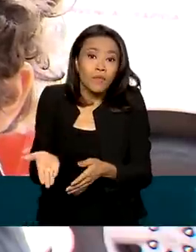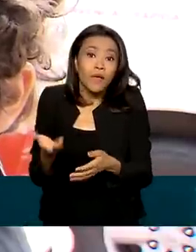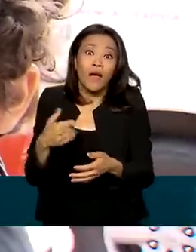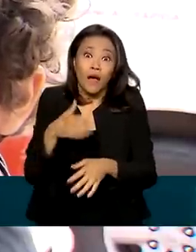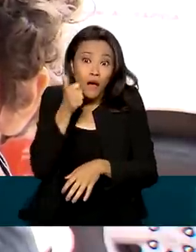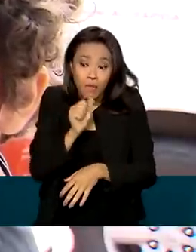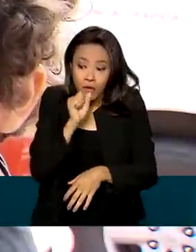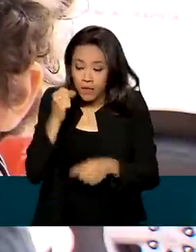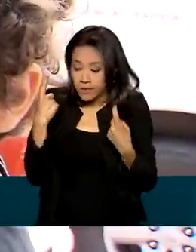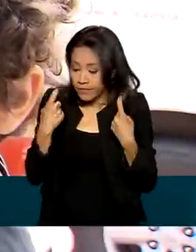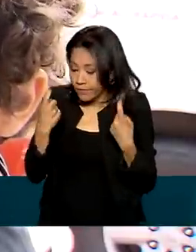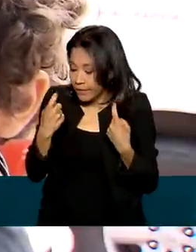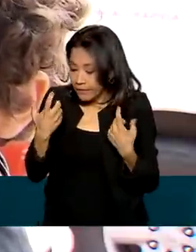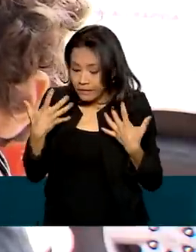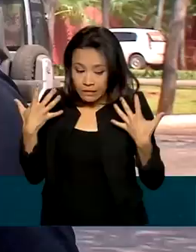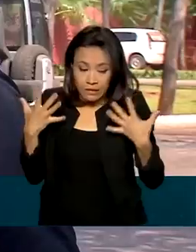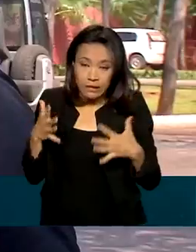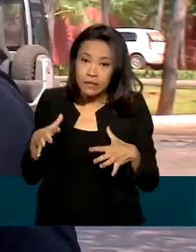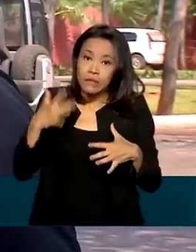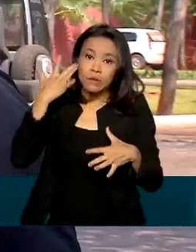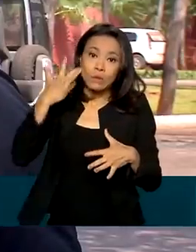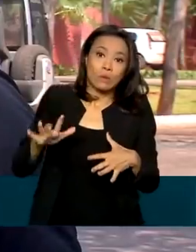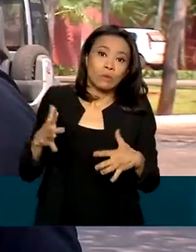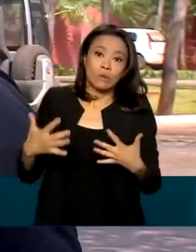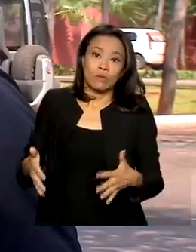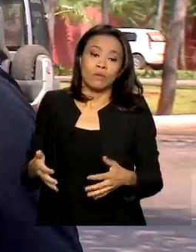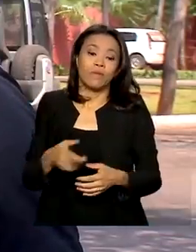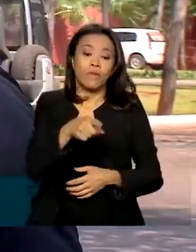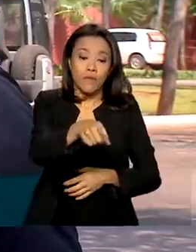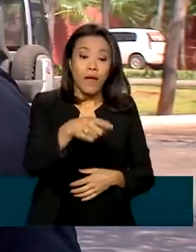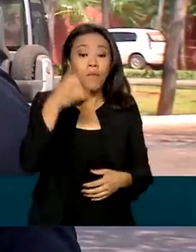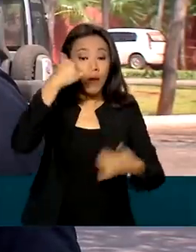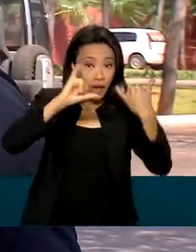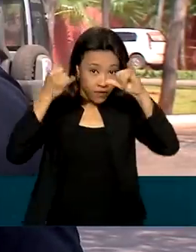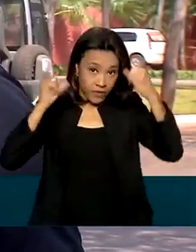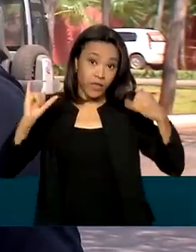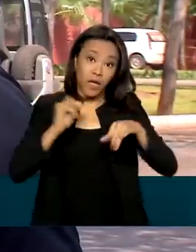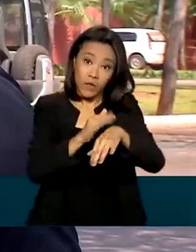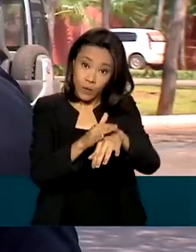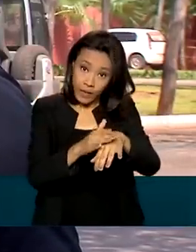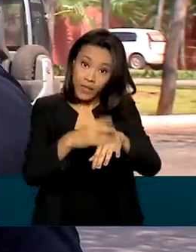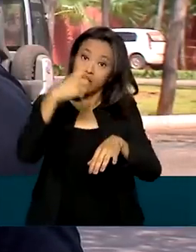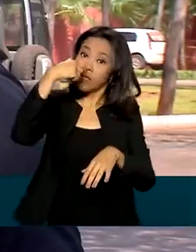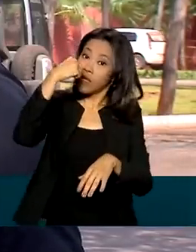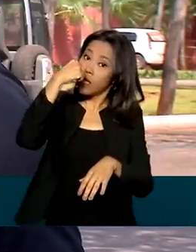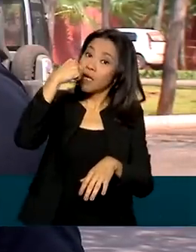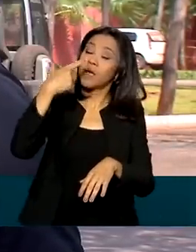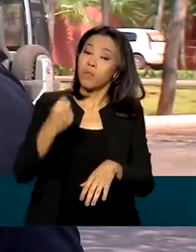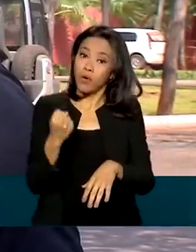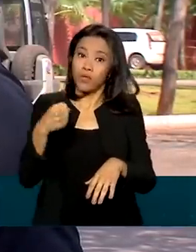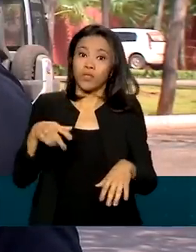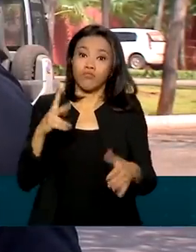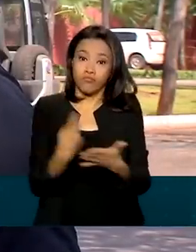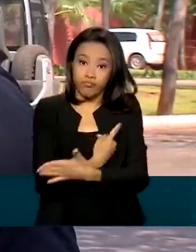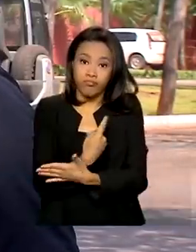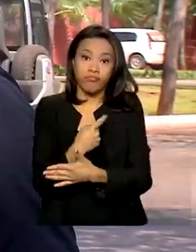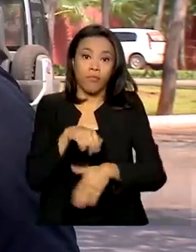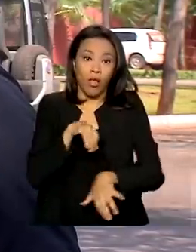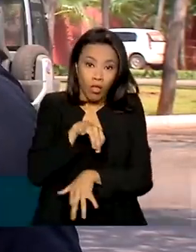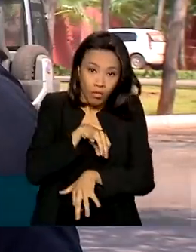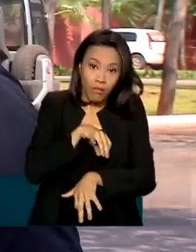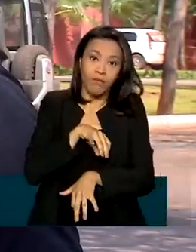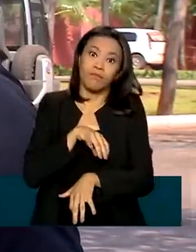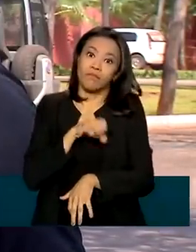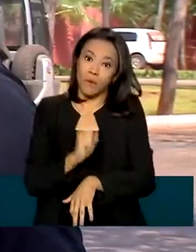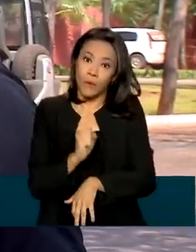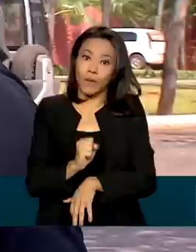chateada, né? É uma prevenção de doenças, né? Então é muito importante, a polio pode causar paralisia, né? Então todas as